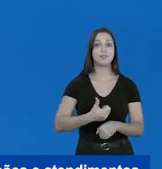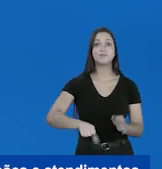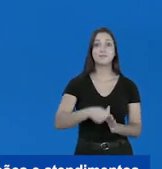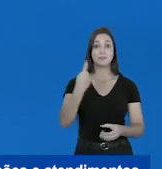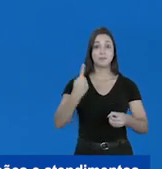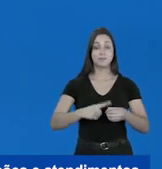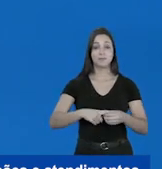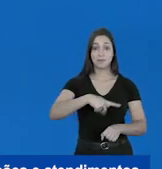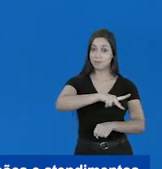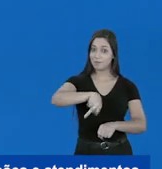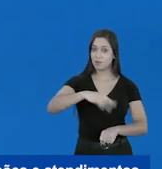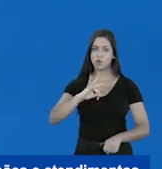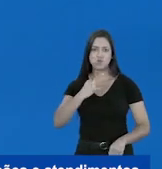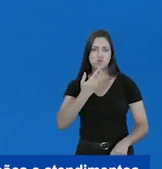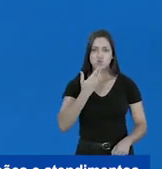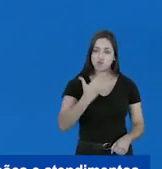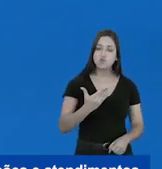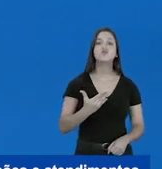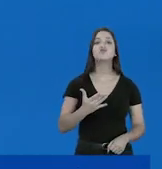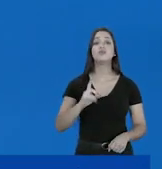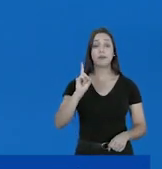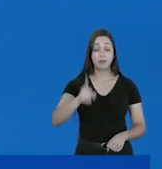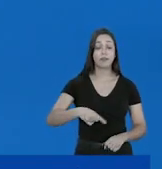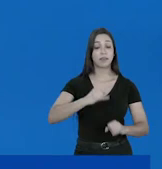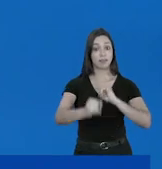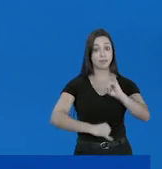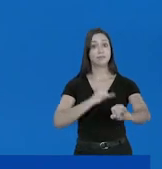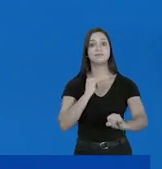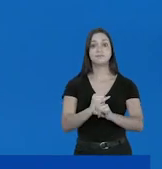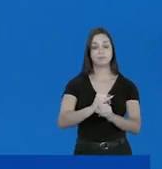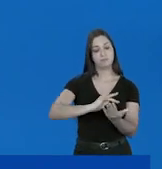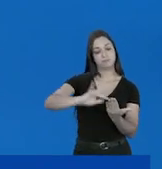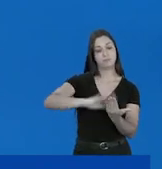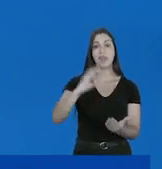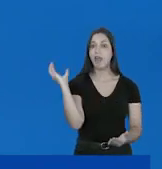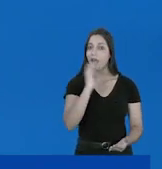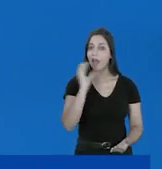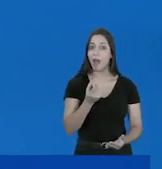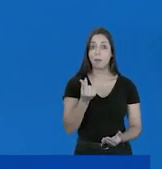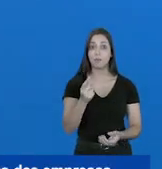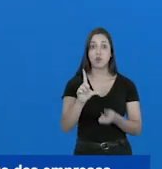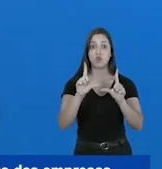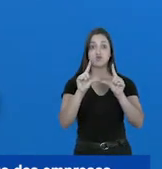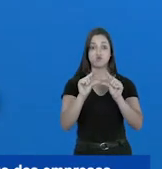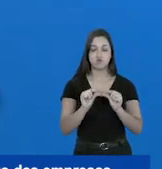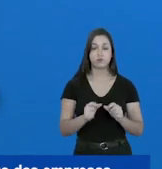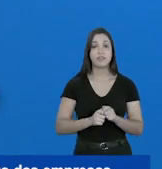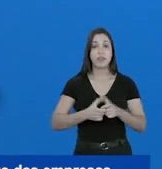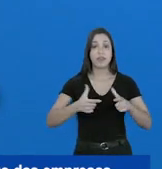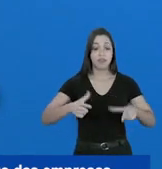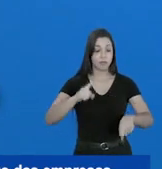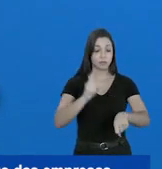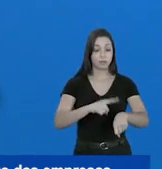país com todos os serviços, solicitações e atendimentos feitos de forma digital, ágil e econômica. Vamos ampliar